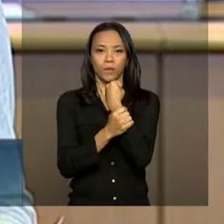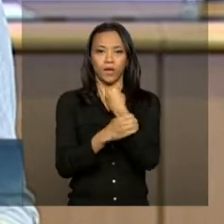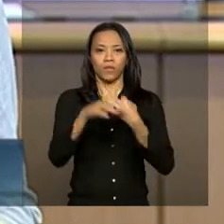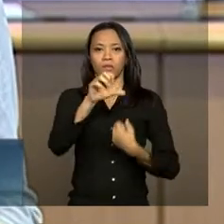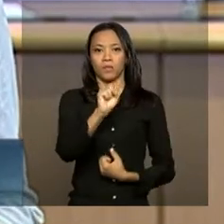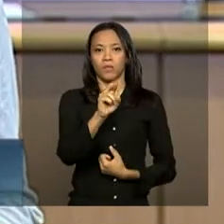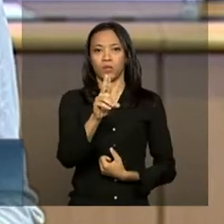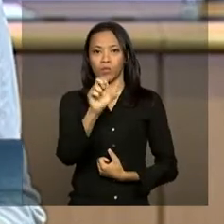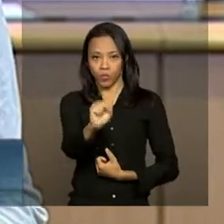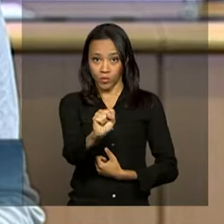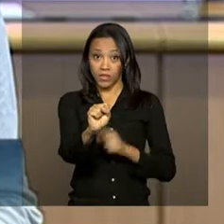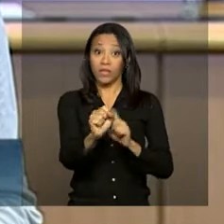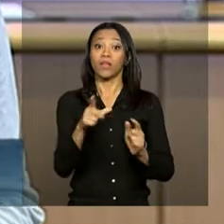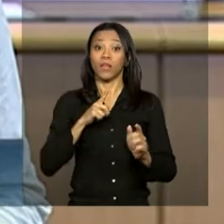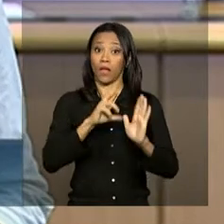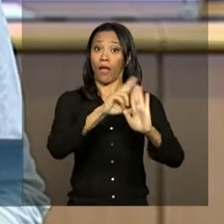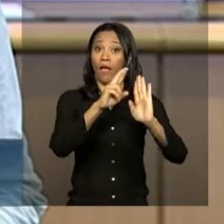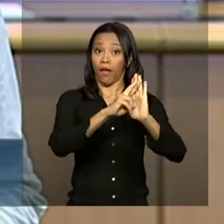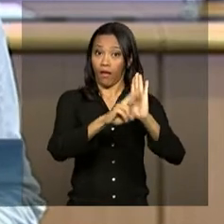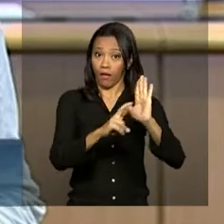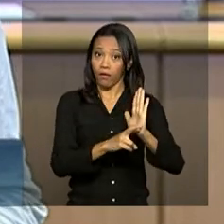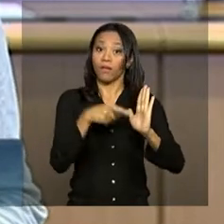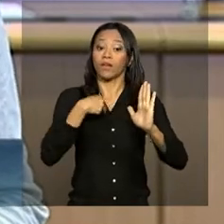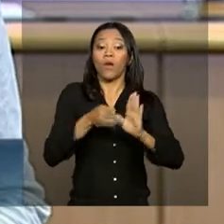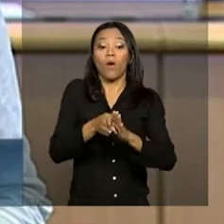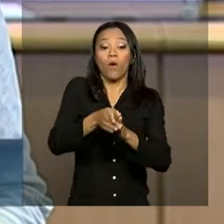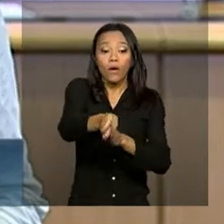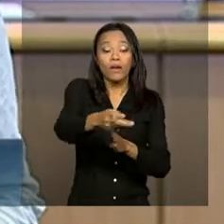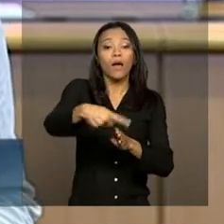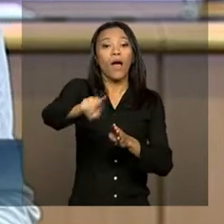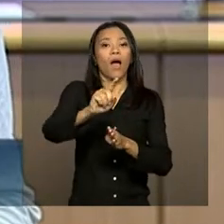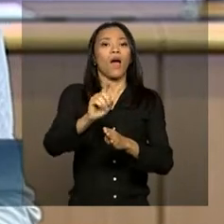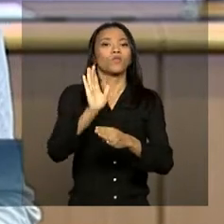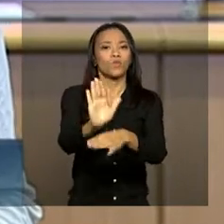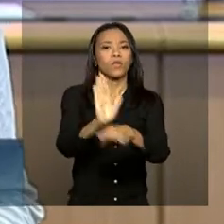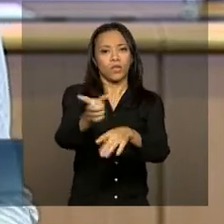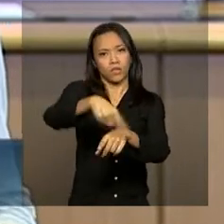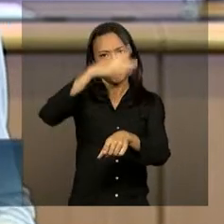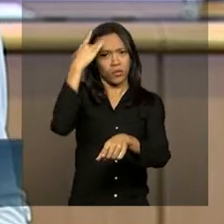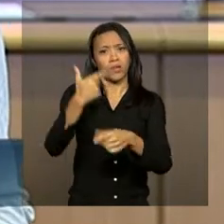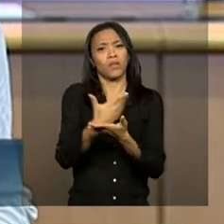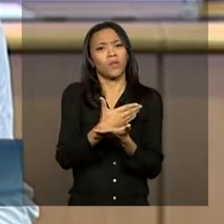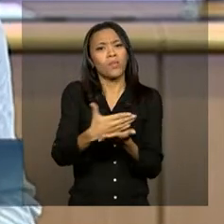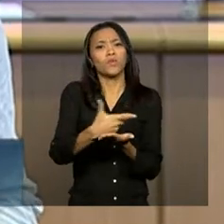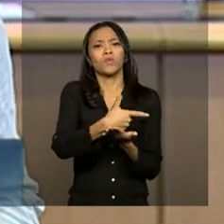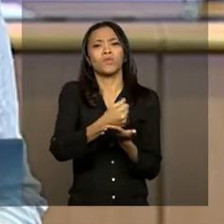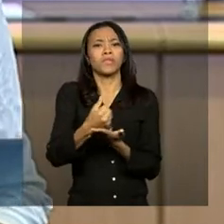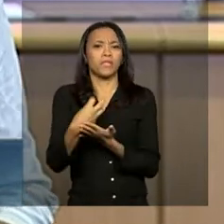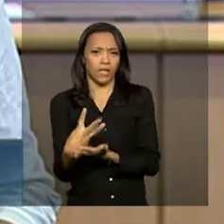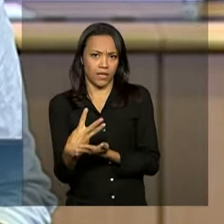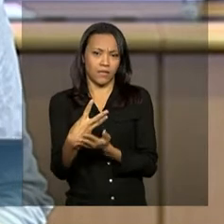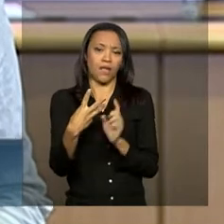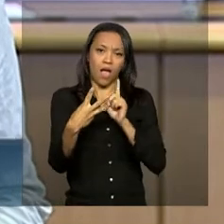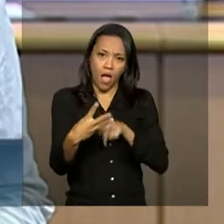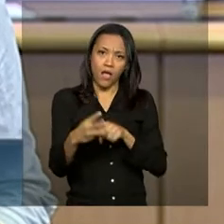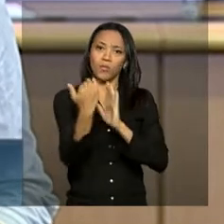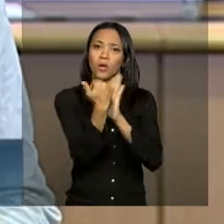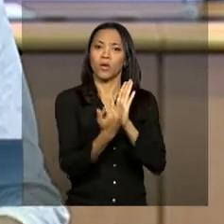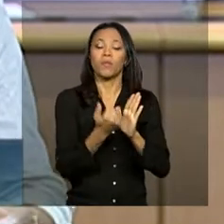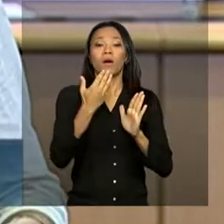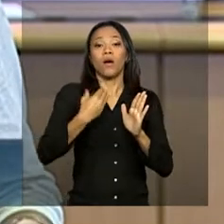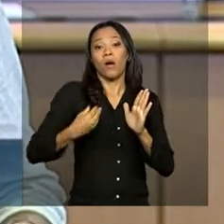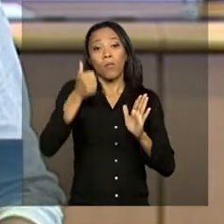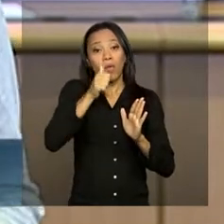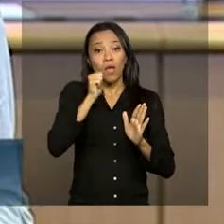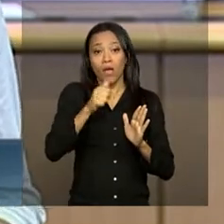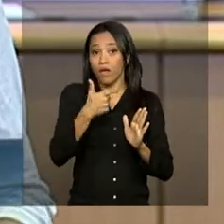A regra que determina o atendimento obrigatório e imediato é de 2013 e faz parte do programa Mulher Viver Sem Violência, que